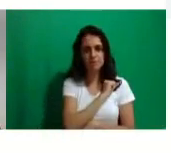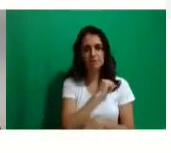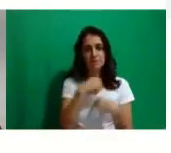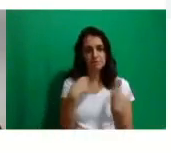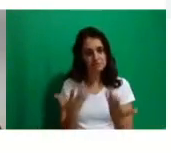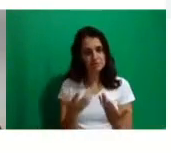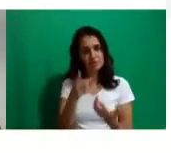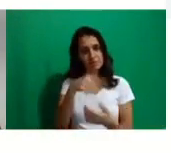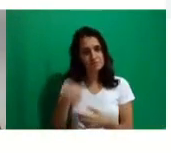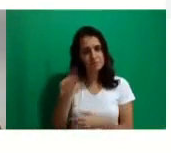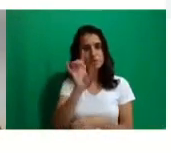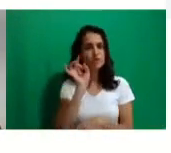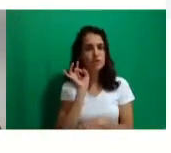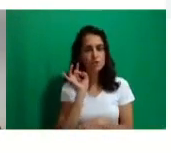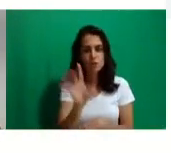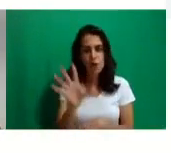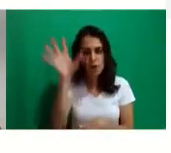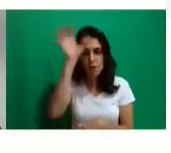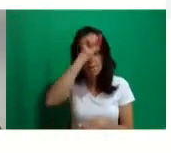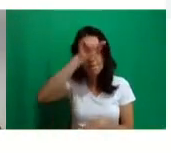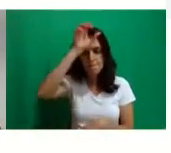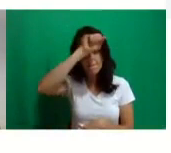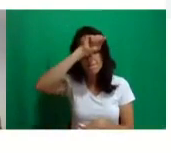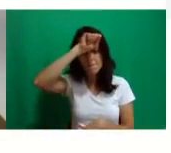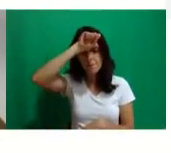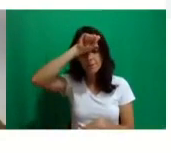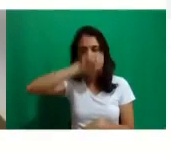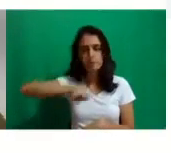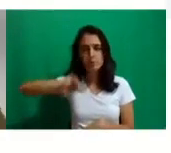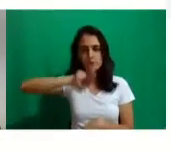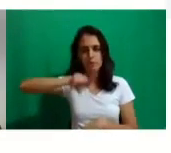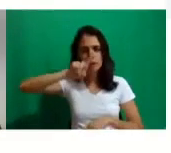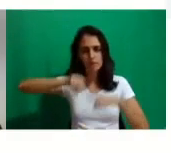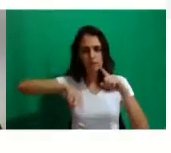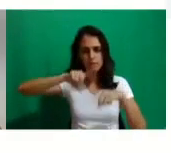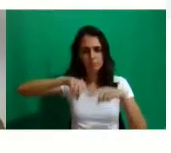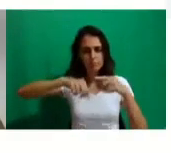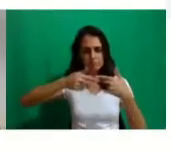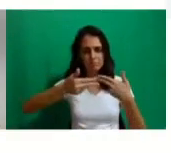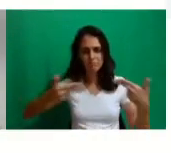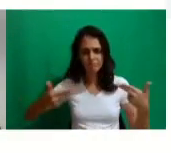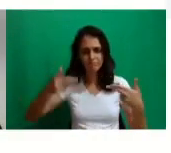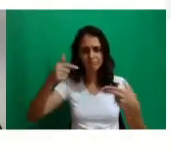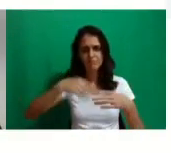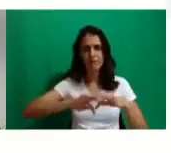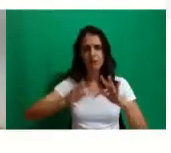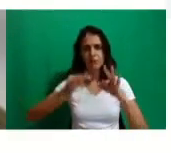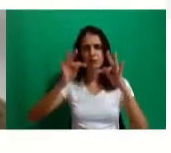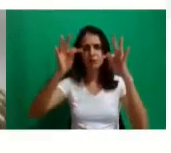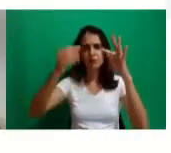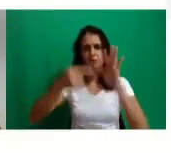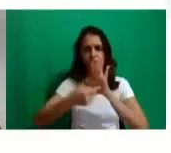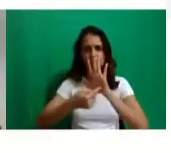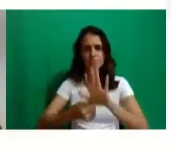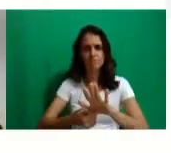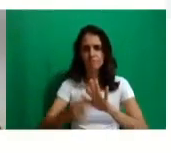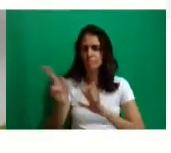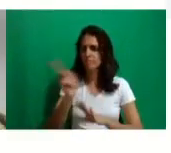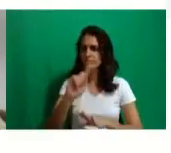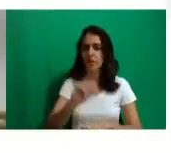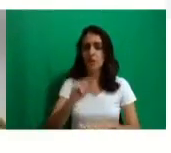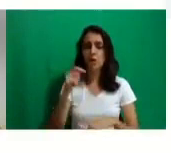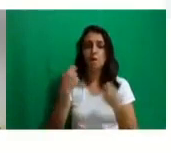sabendo as tecnologias que foram aplicadas, foram apresentadas a vocês. Vocês têm que sair daqui